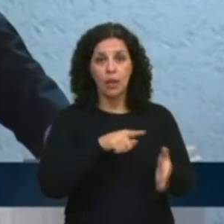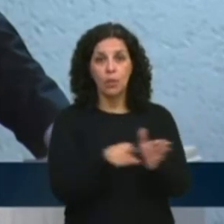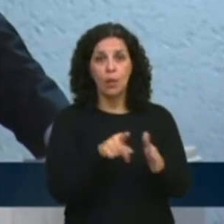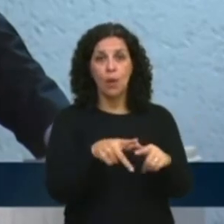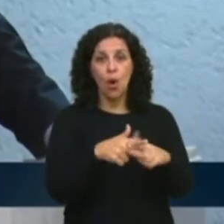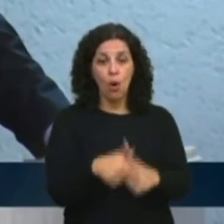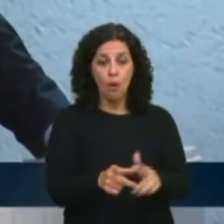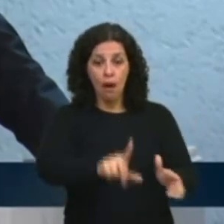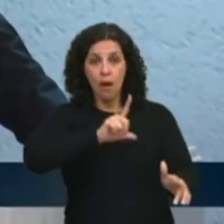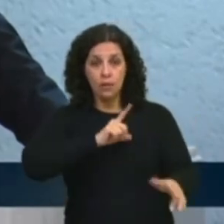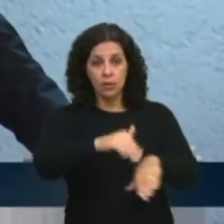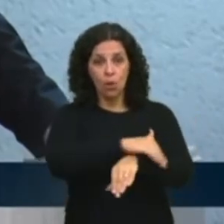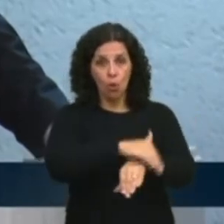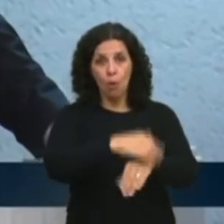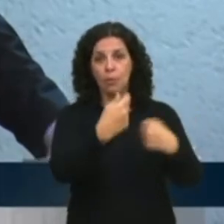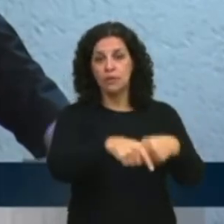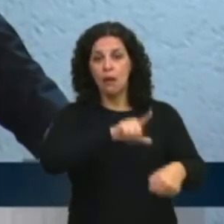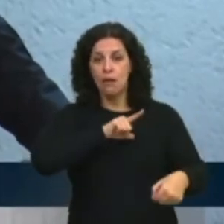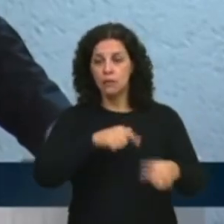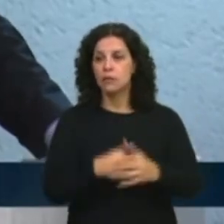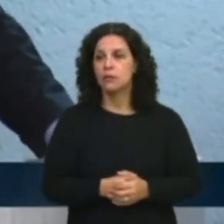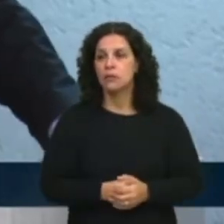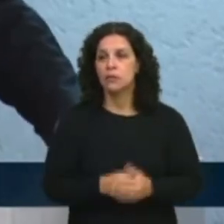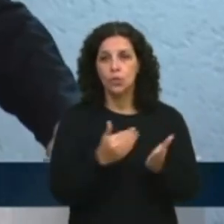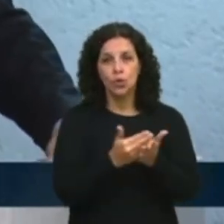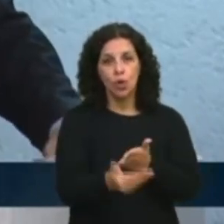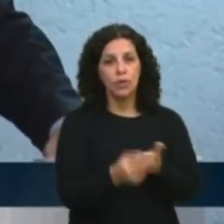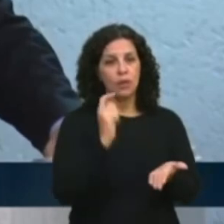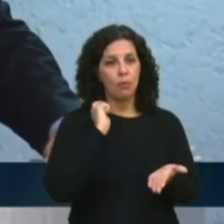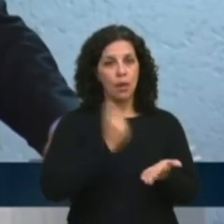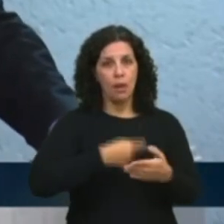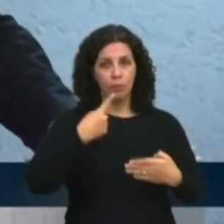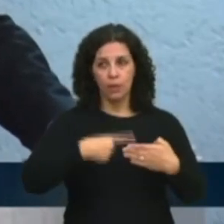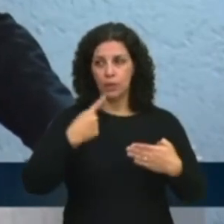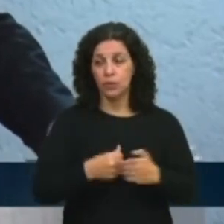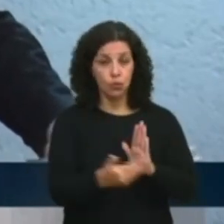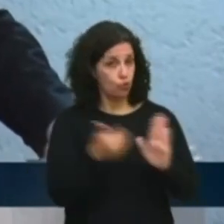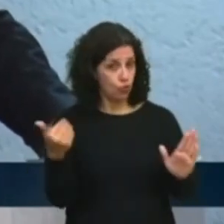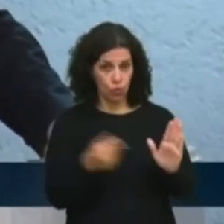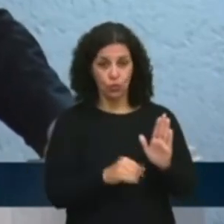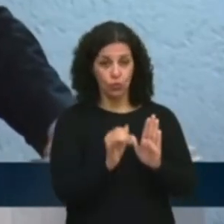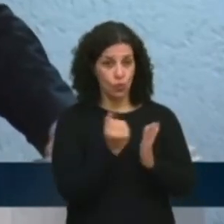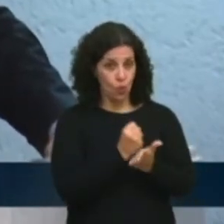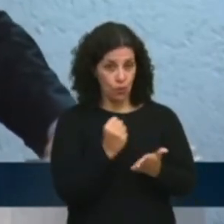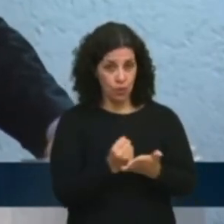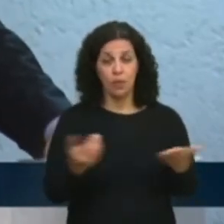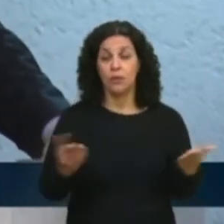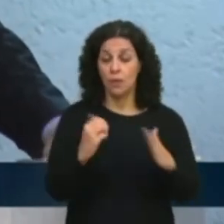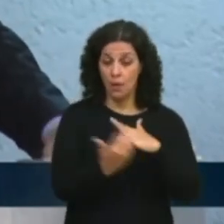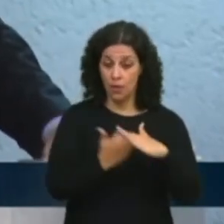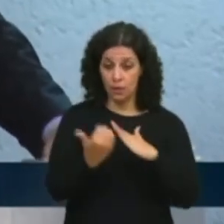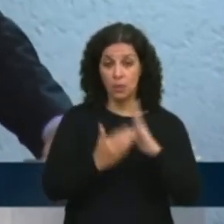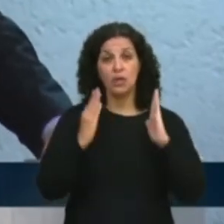manutenção prévia desses trechos, antes do início da cobrança do pedágio. O resultado é que as